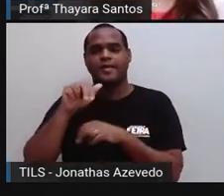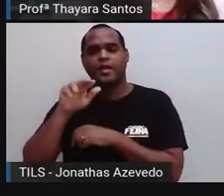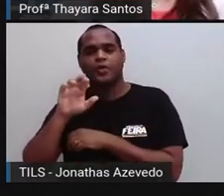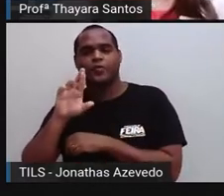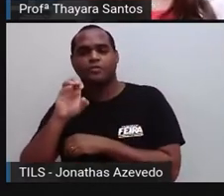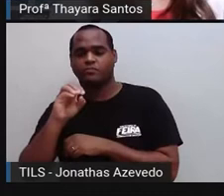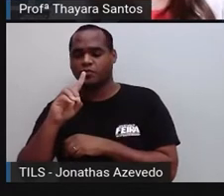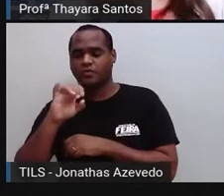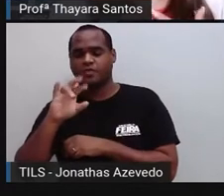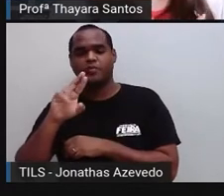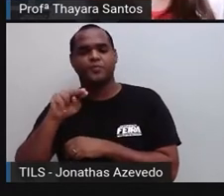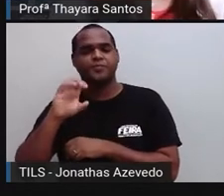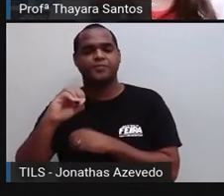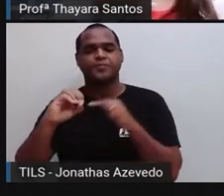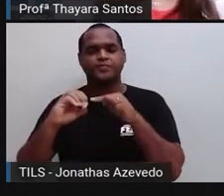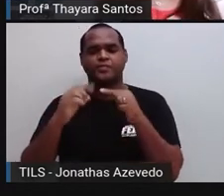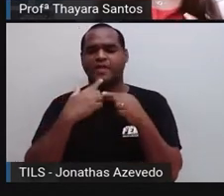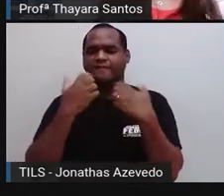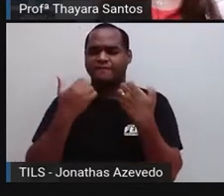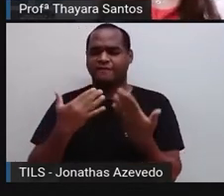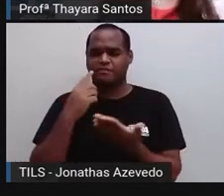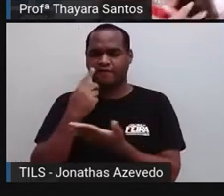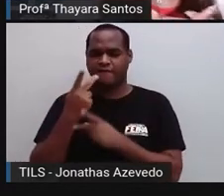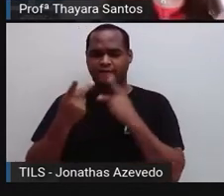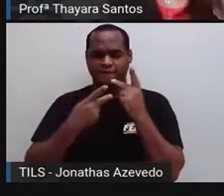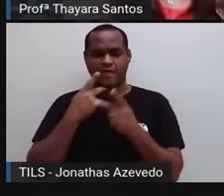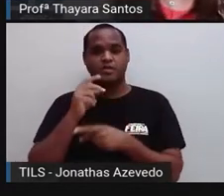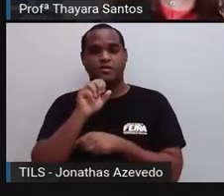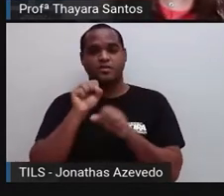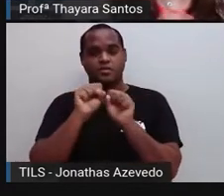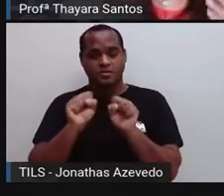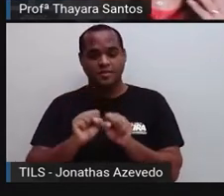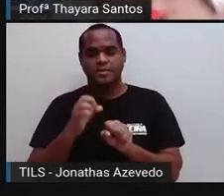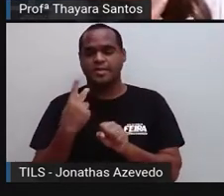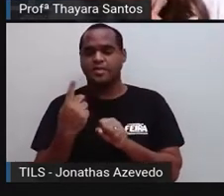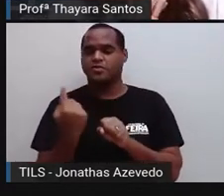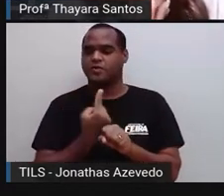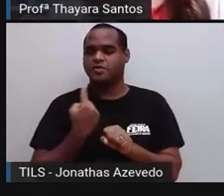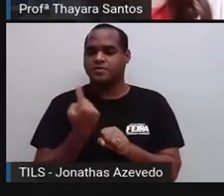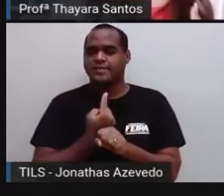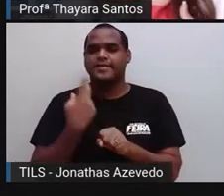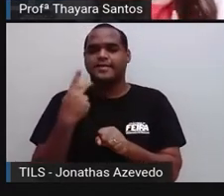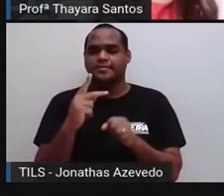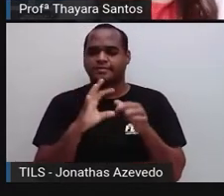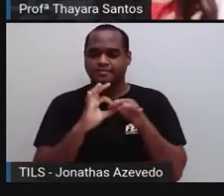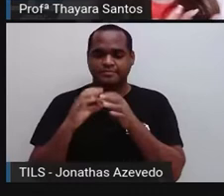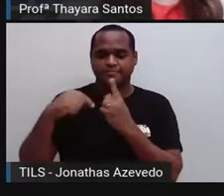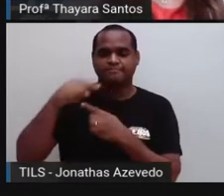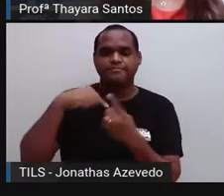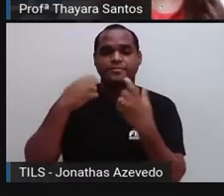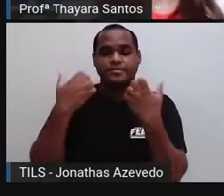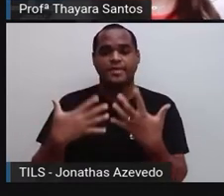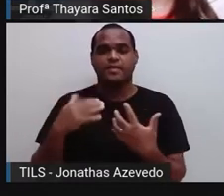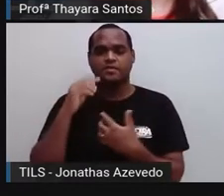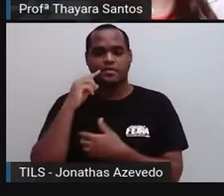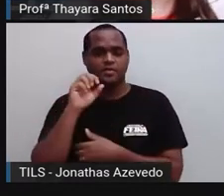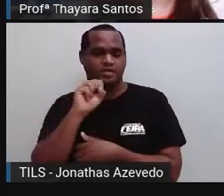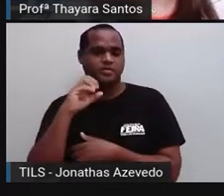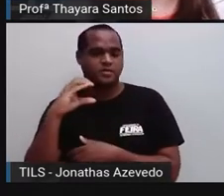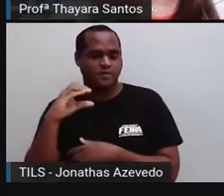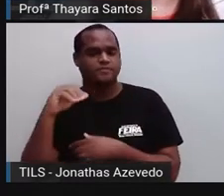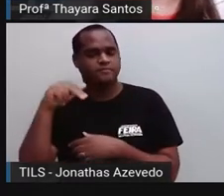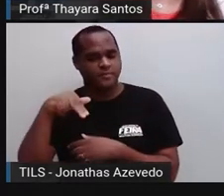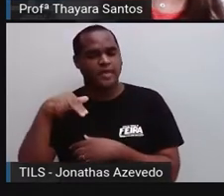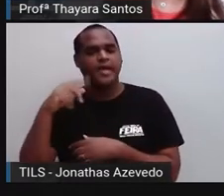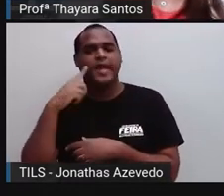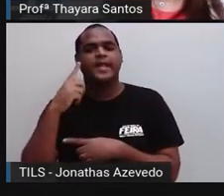neuroendócrino. Então a gente geralmente não fala de sistema endócrino sozinho. Ele está muito relacionado com o sistema nervoso. A gente chama de